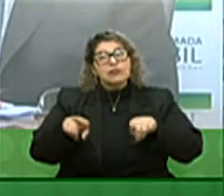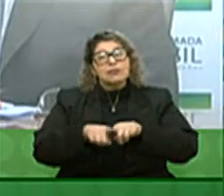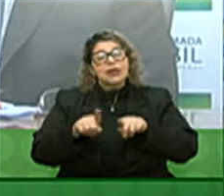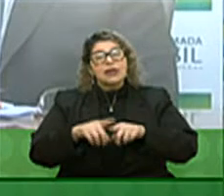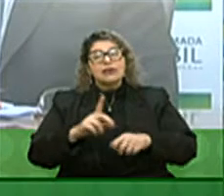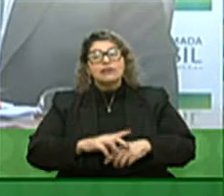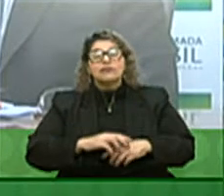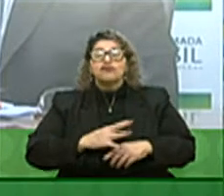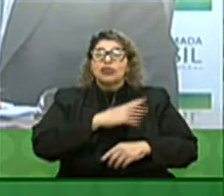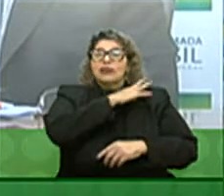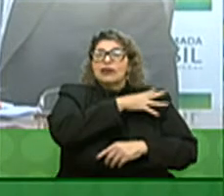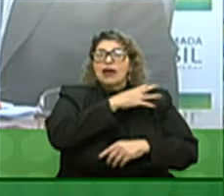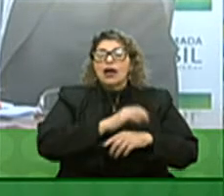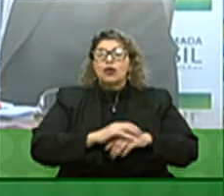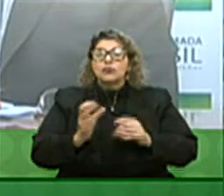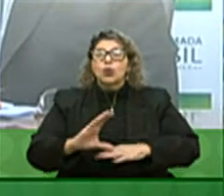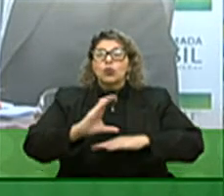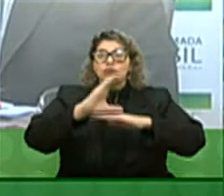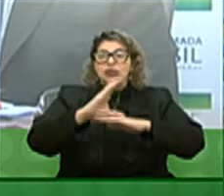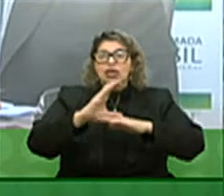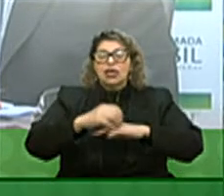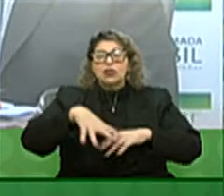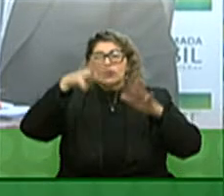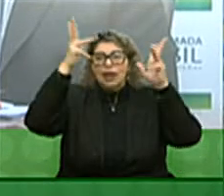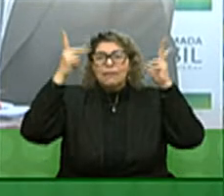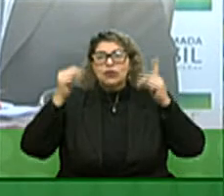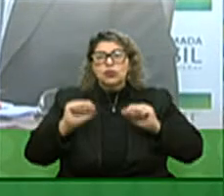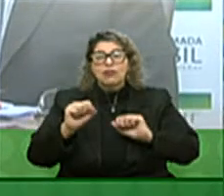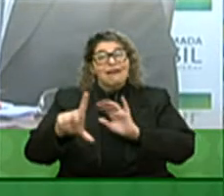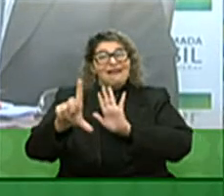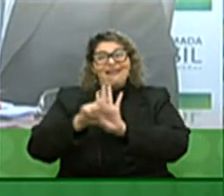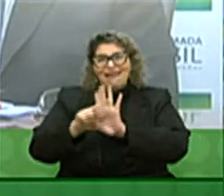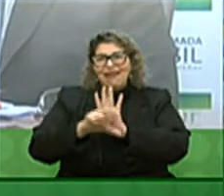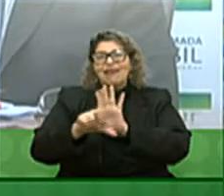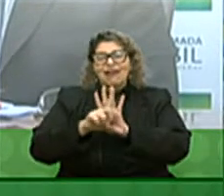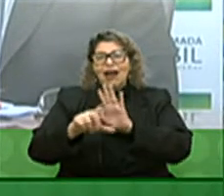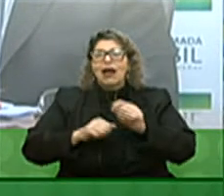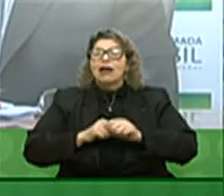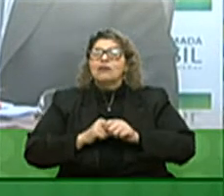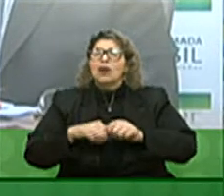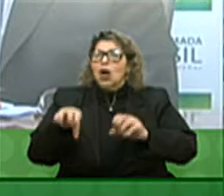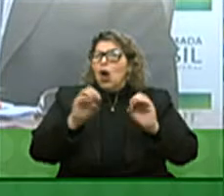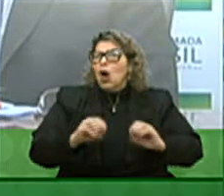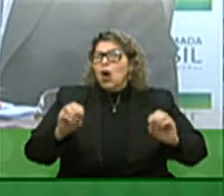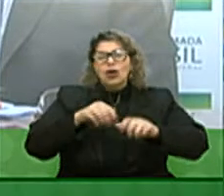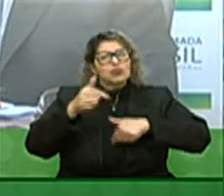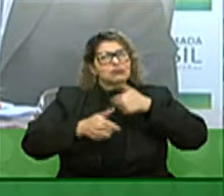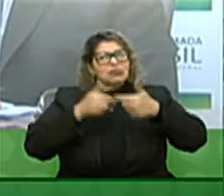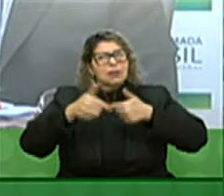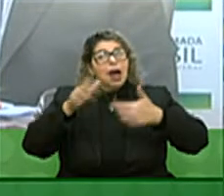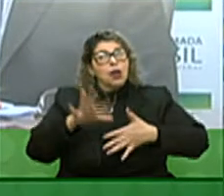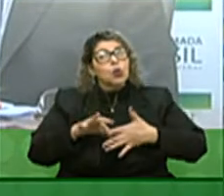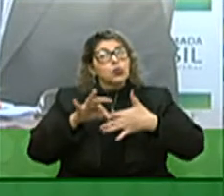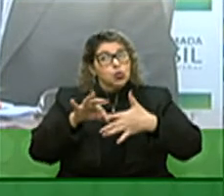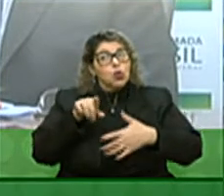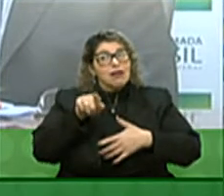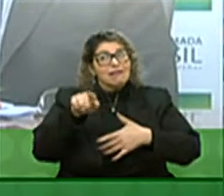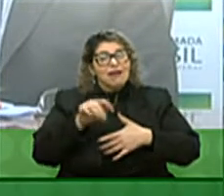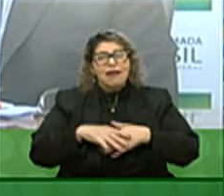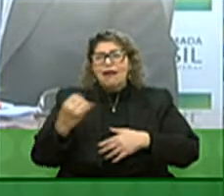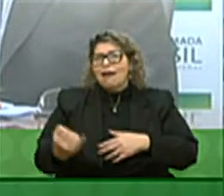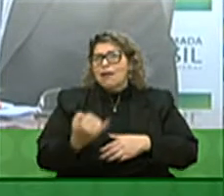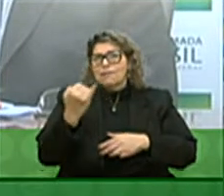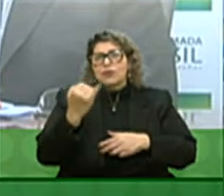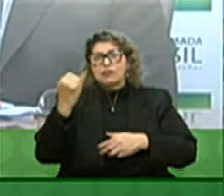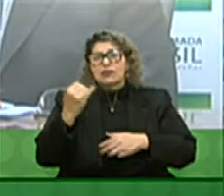presidência do Conselho Nacional da Amazônia Legal um importante trabalho que Vossa Excelência lidera fundamental